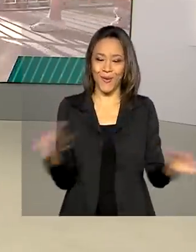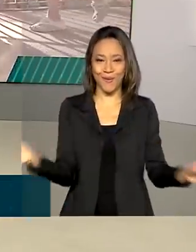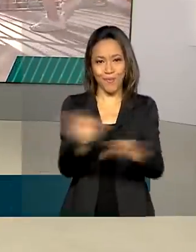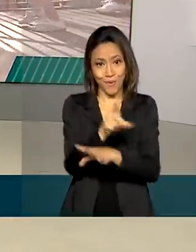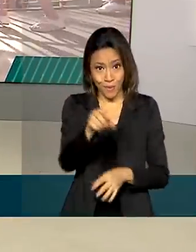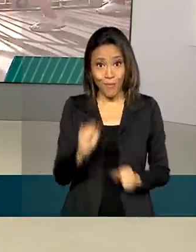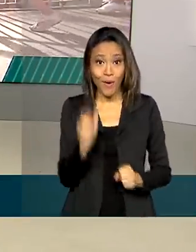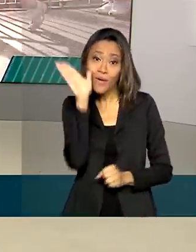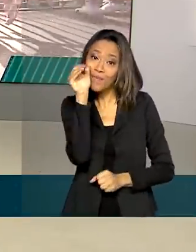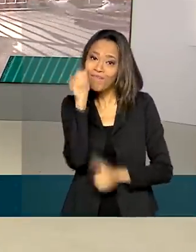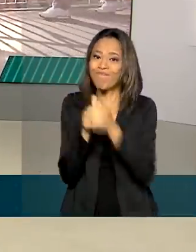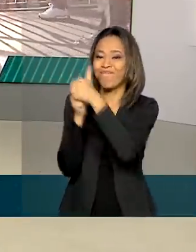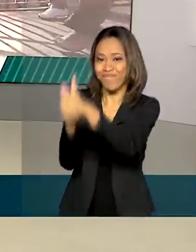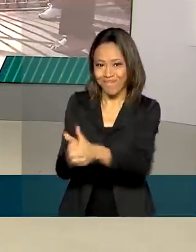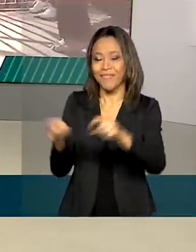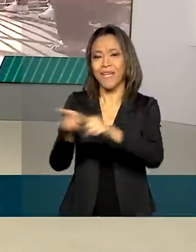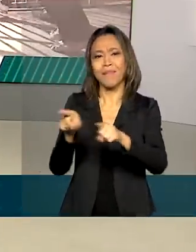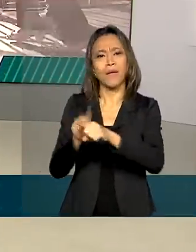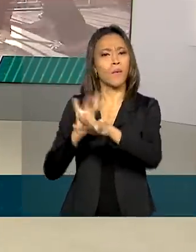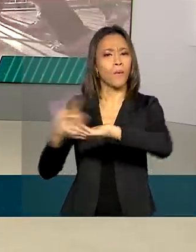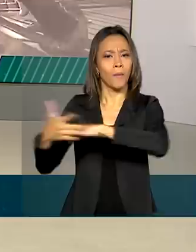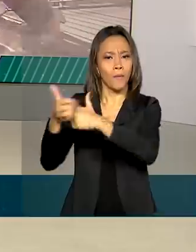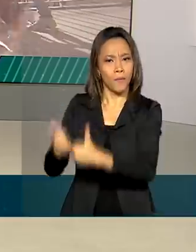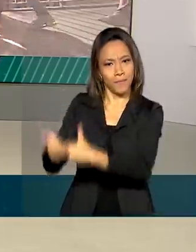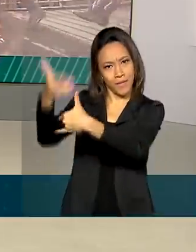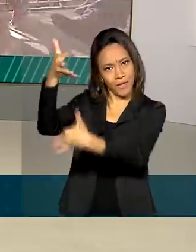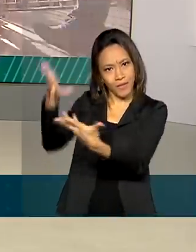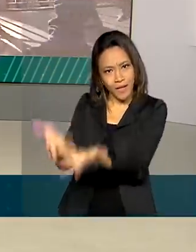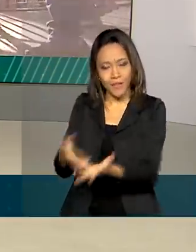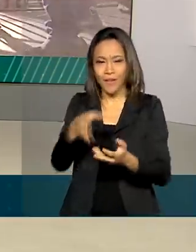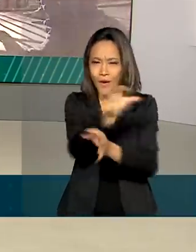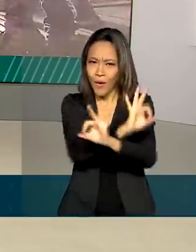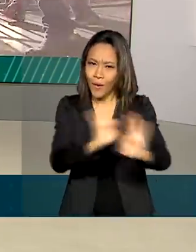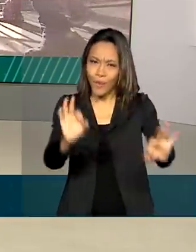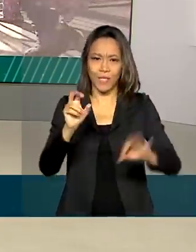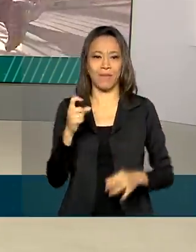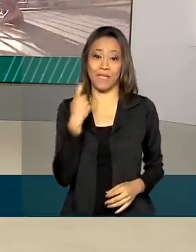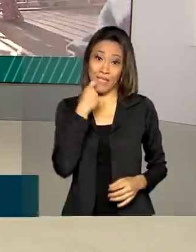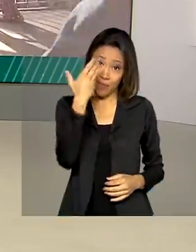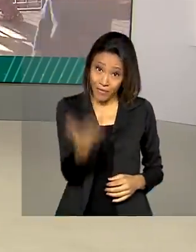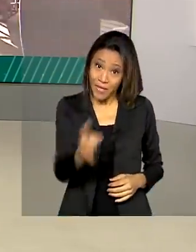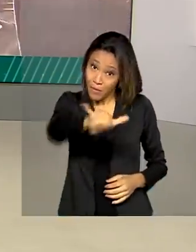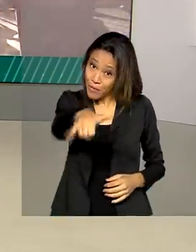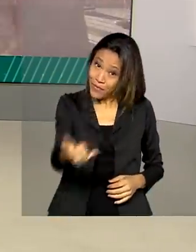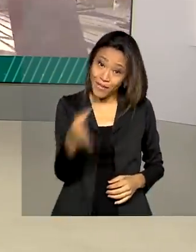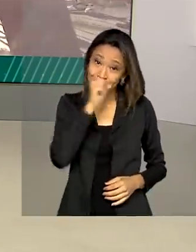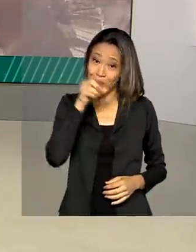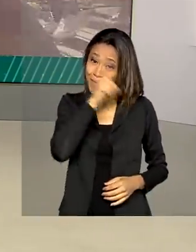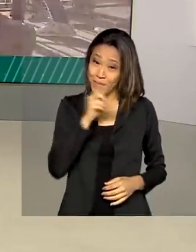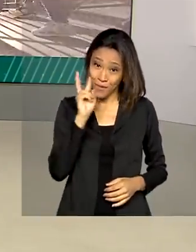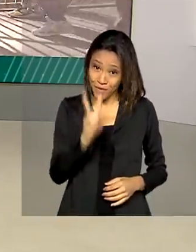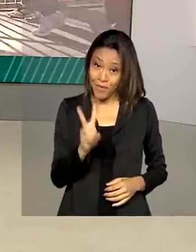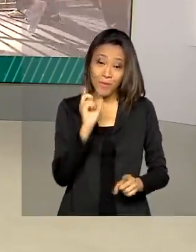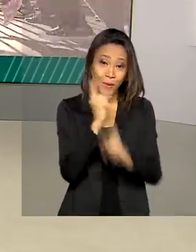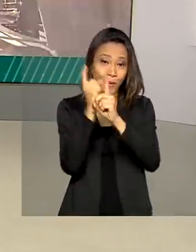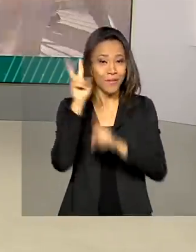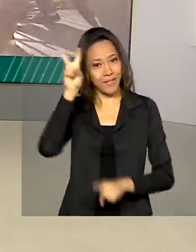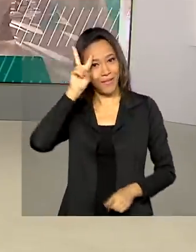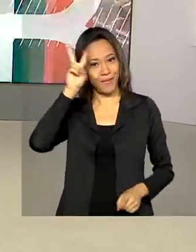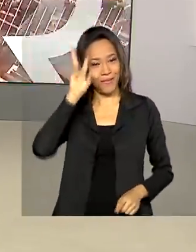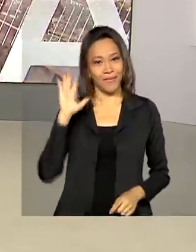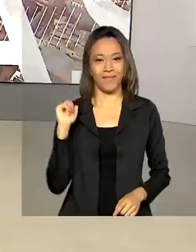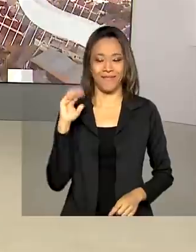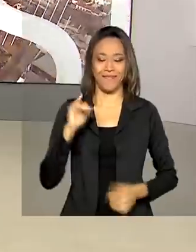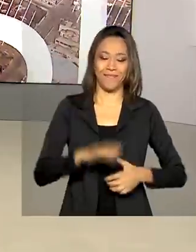por aqui. Você pode nos acompanhar também pelas redes sociais. Uma ótima sexta-feira para você. Aproveite o fim de semana e nos vemos na segunda-feira.